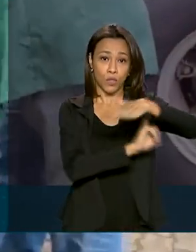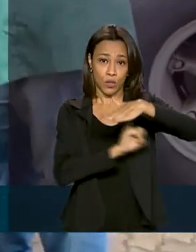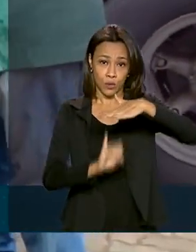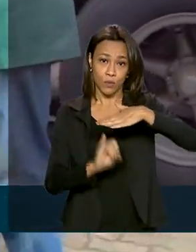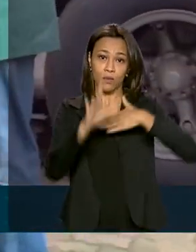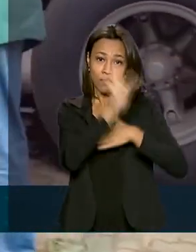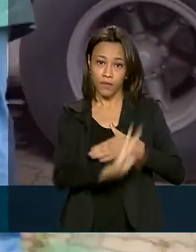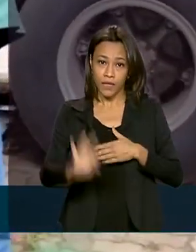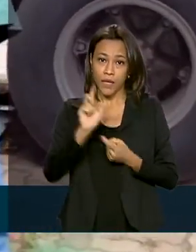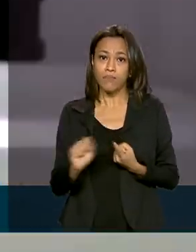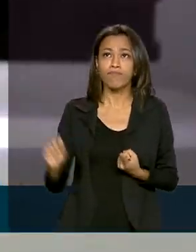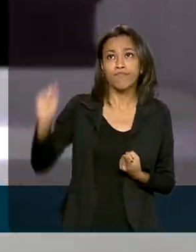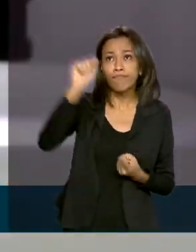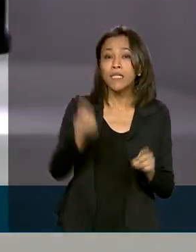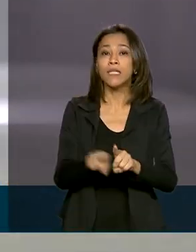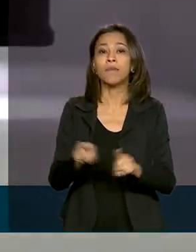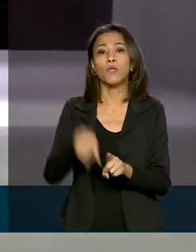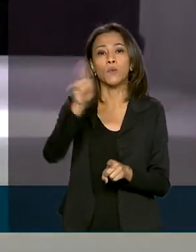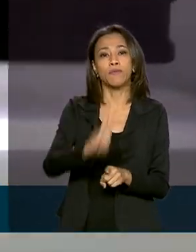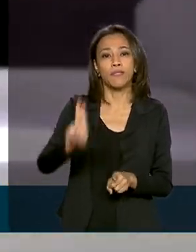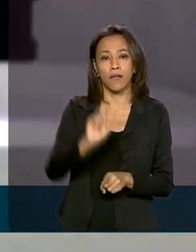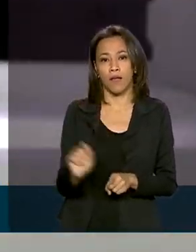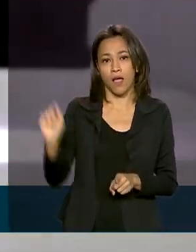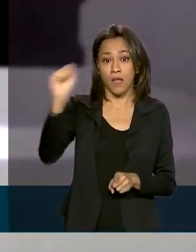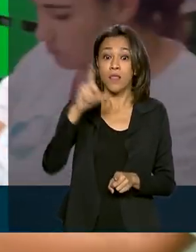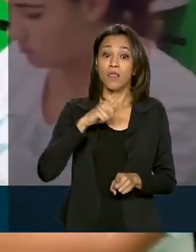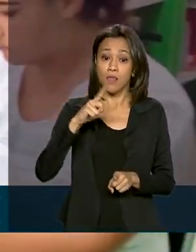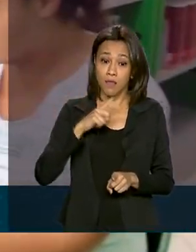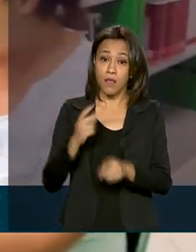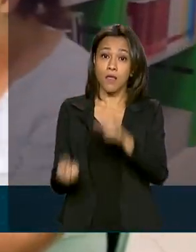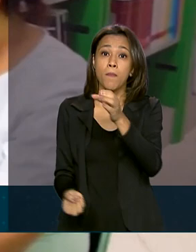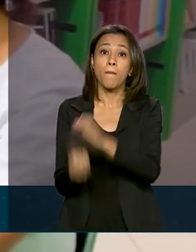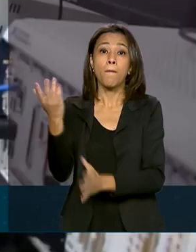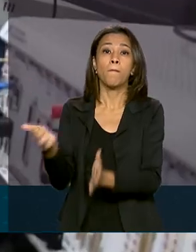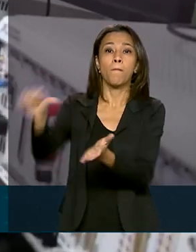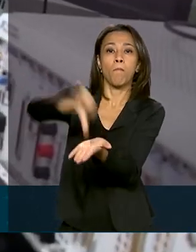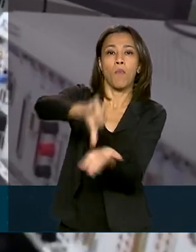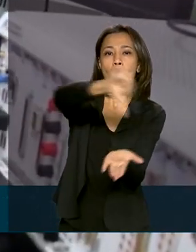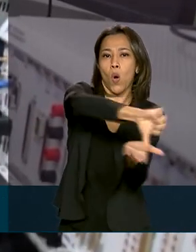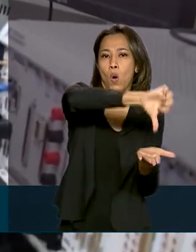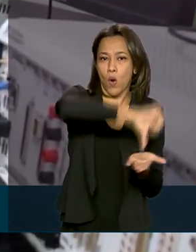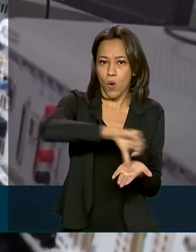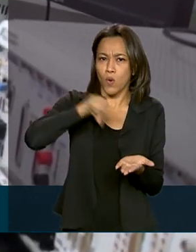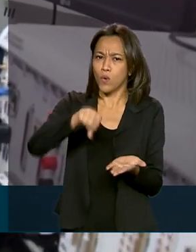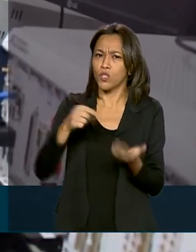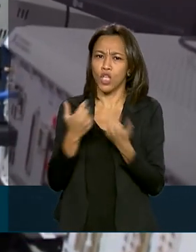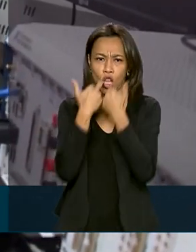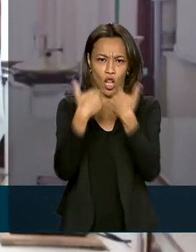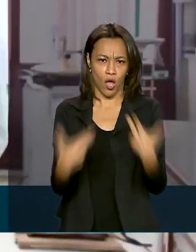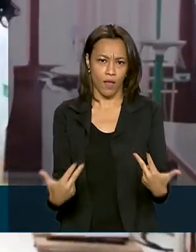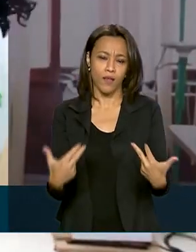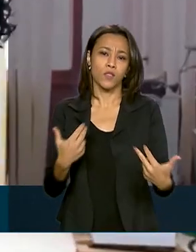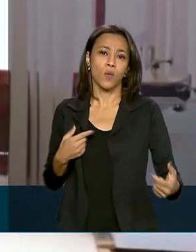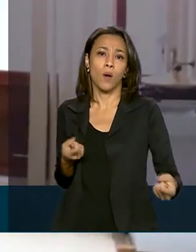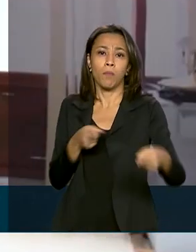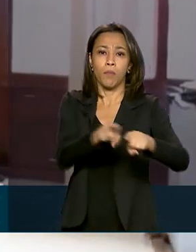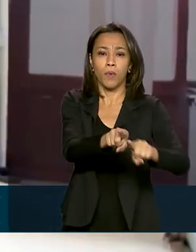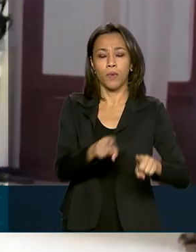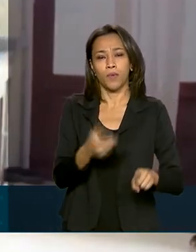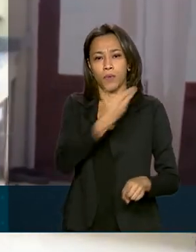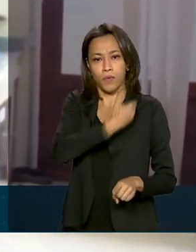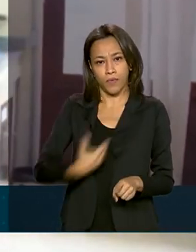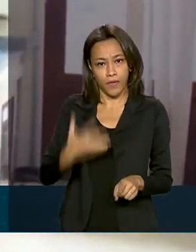federais escolhidos montam polos de inovação com o apoio da Embrapi e do governo federal. Muitas